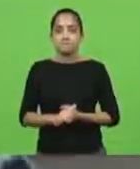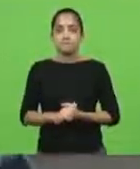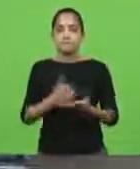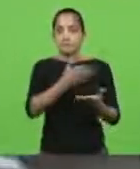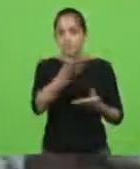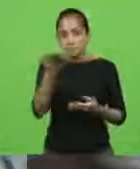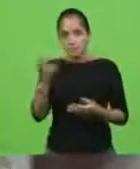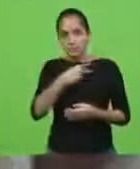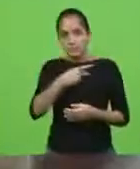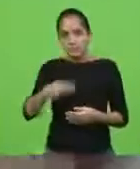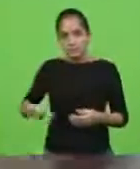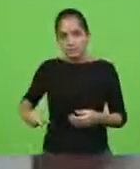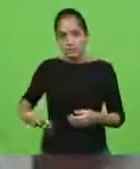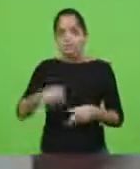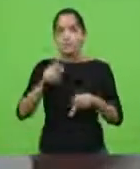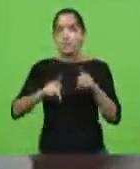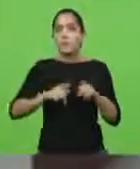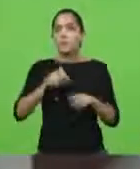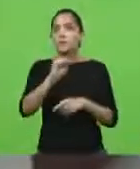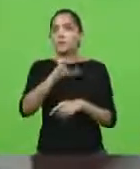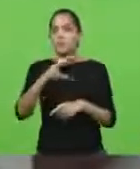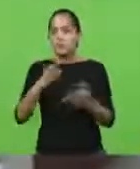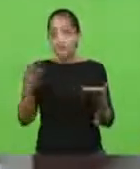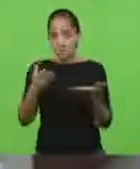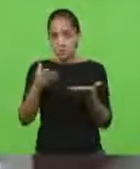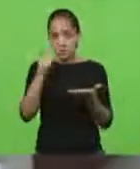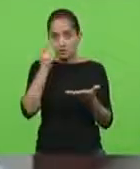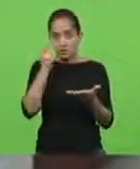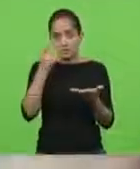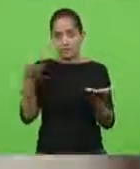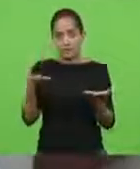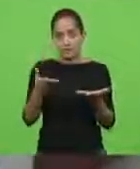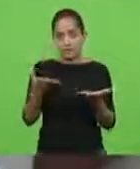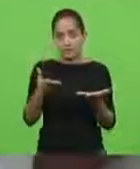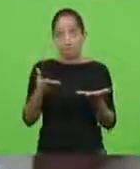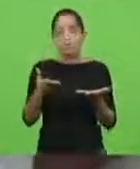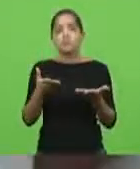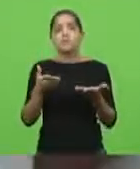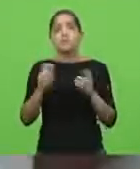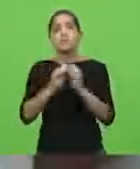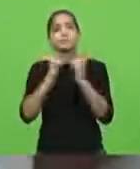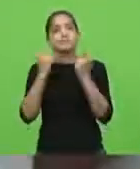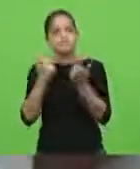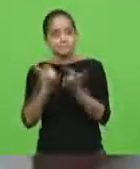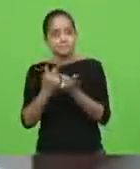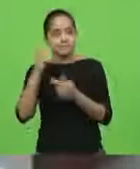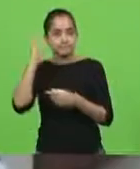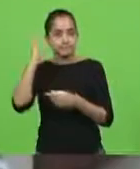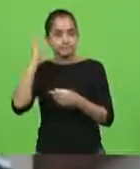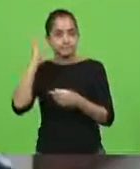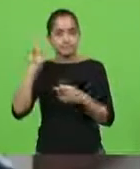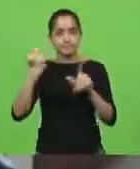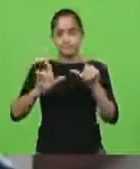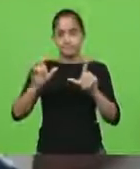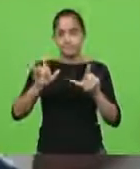senhoras e senhores cidadãos catarinenses que nos assistem por dos canais digitais da nossa Assembleia Legislativa.